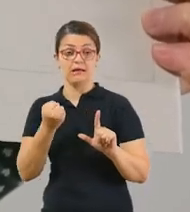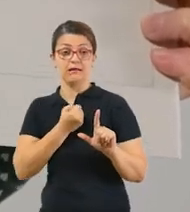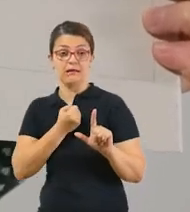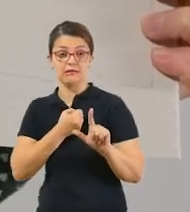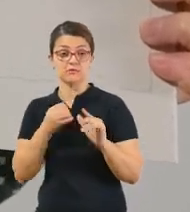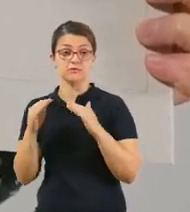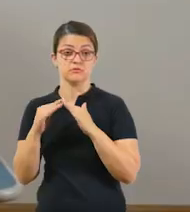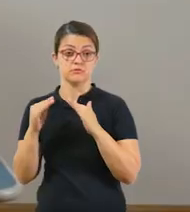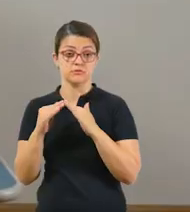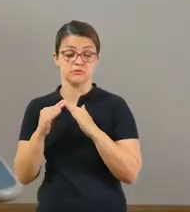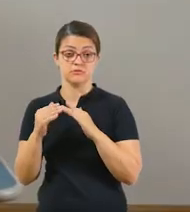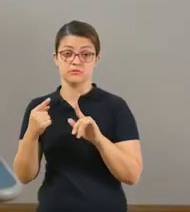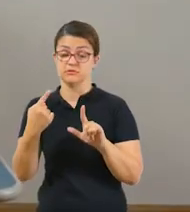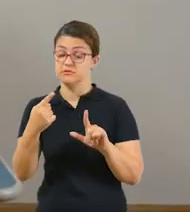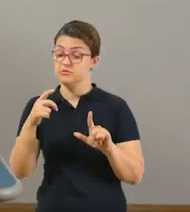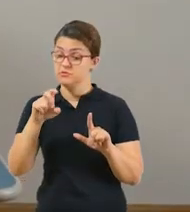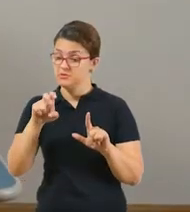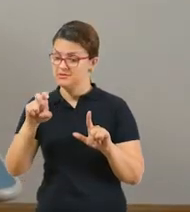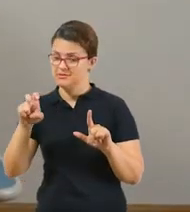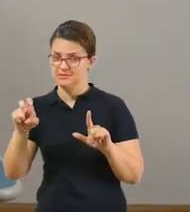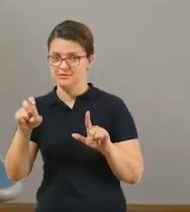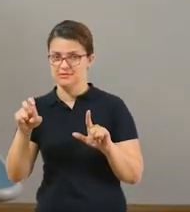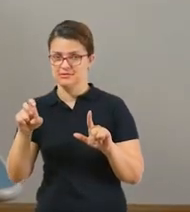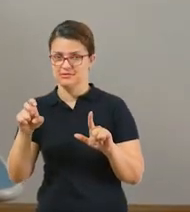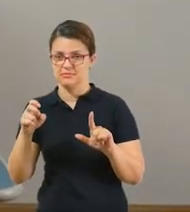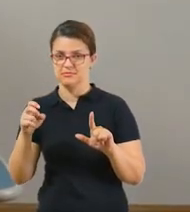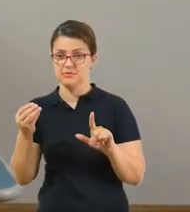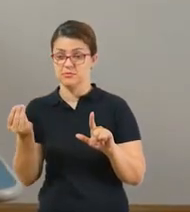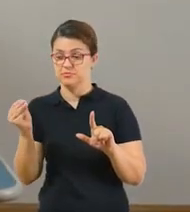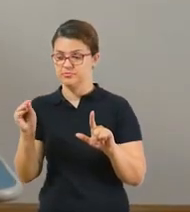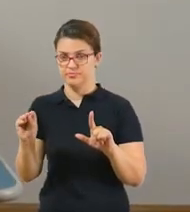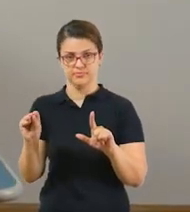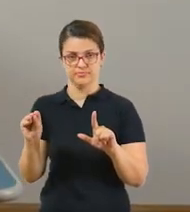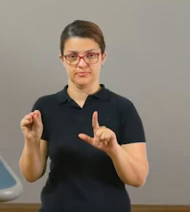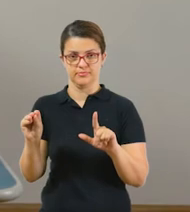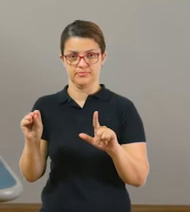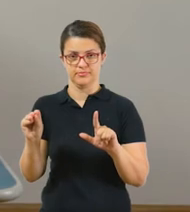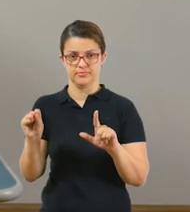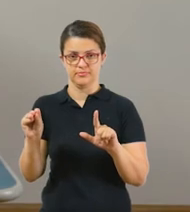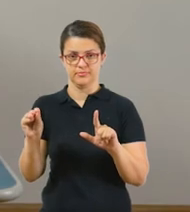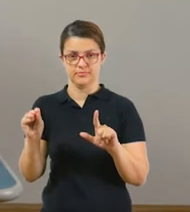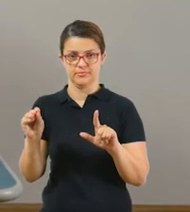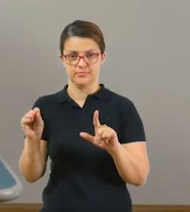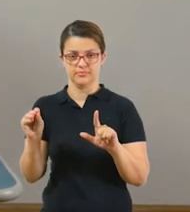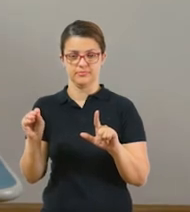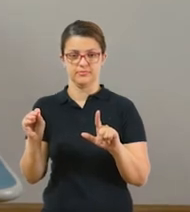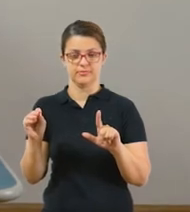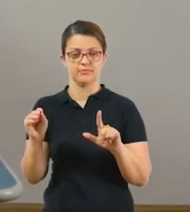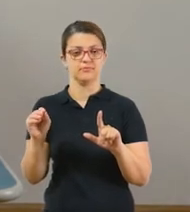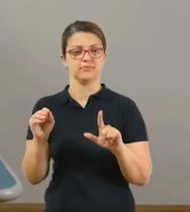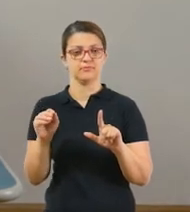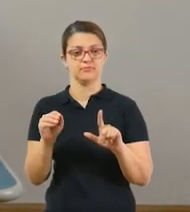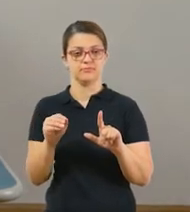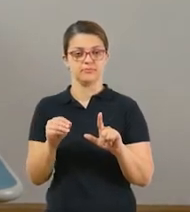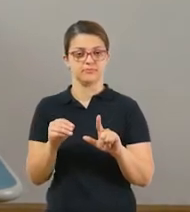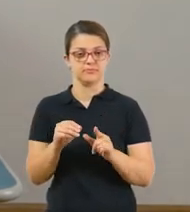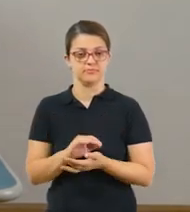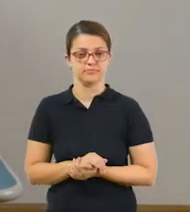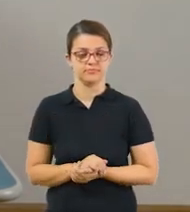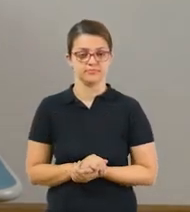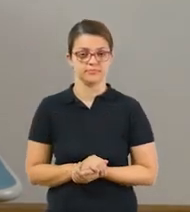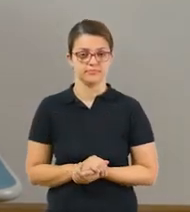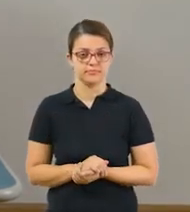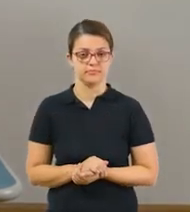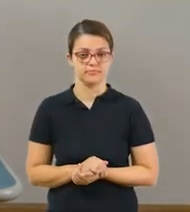número da minha casa é 155. Ele seria um número ímpar. Então eu iria registrá-lo do lado ímpar.